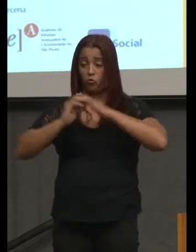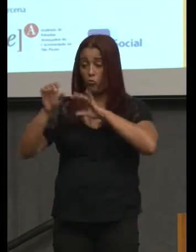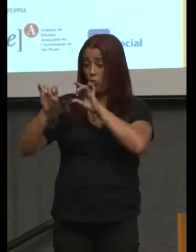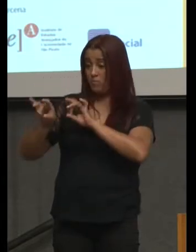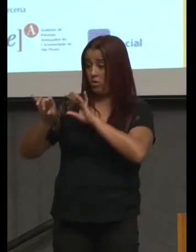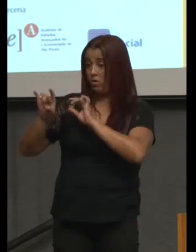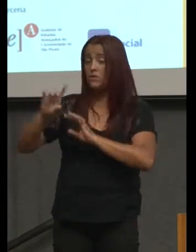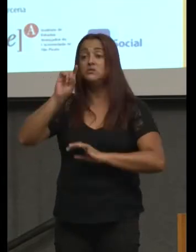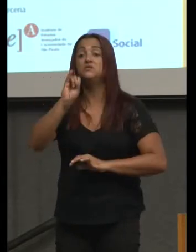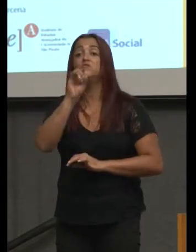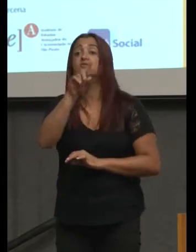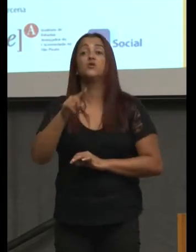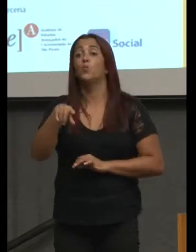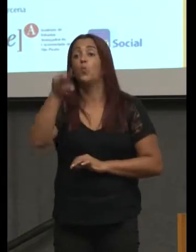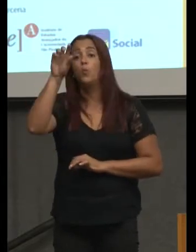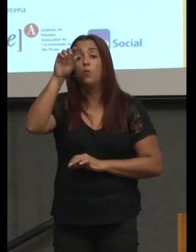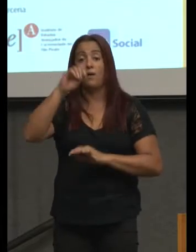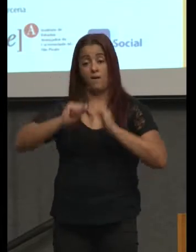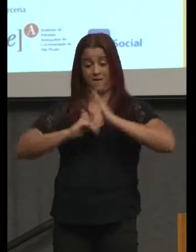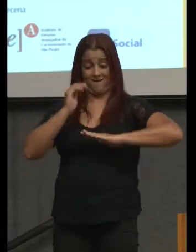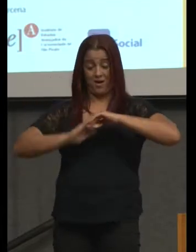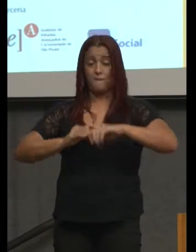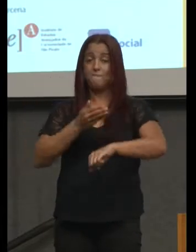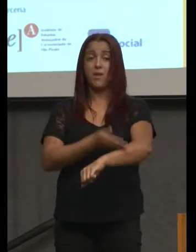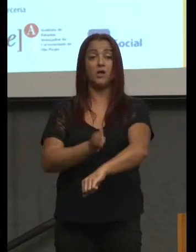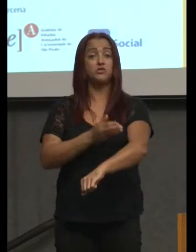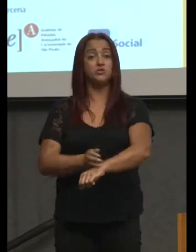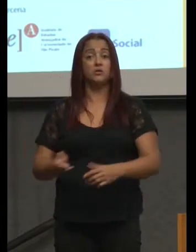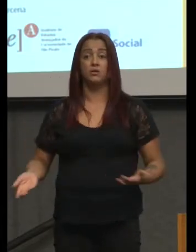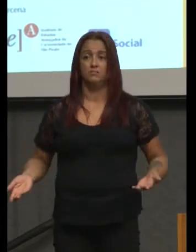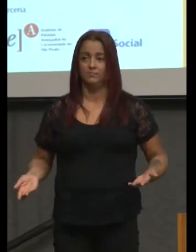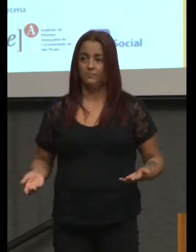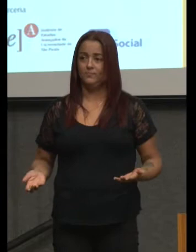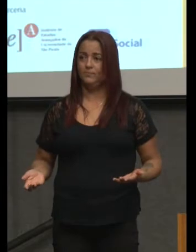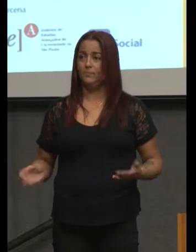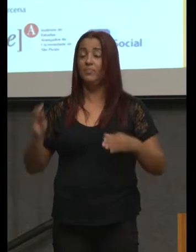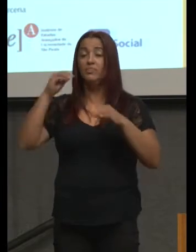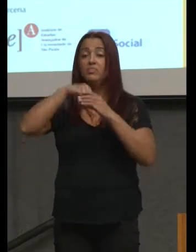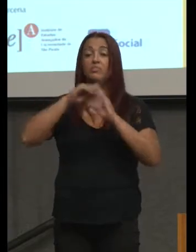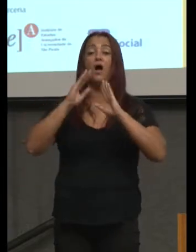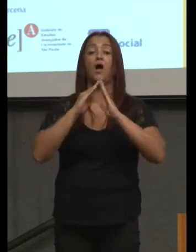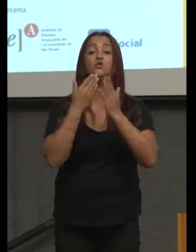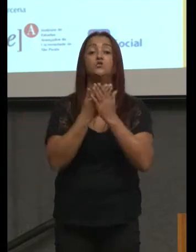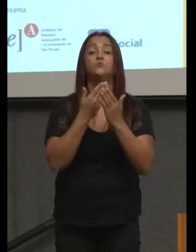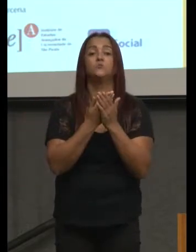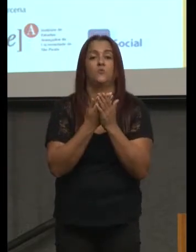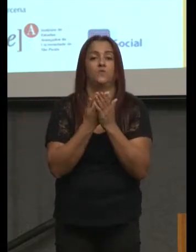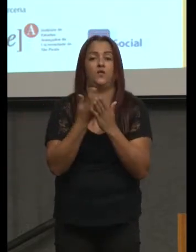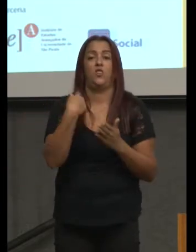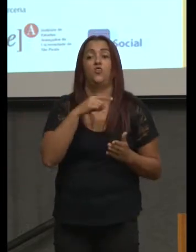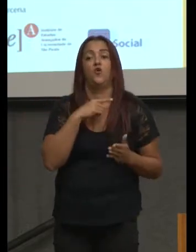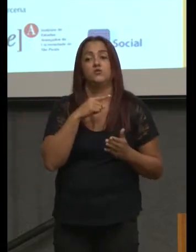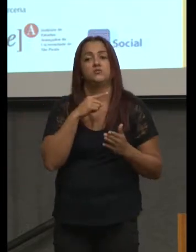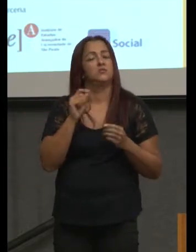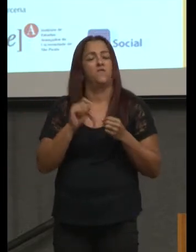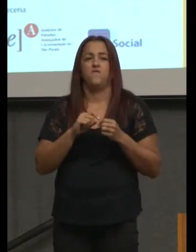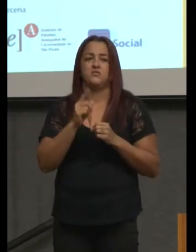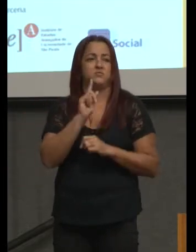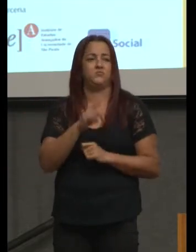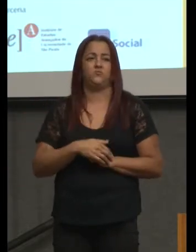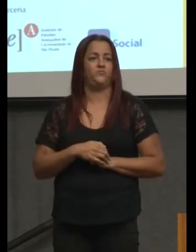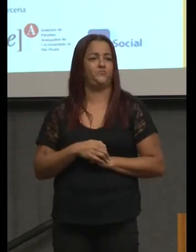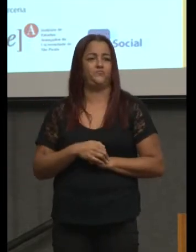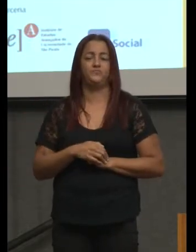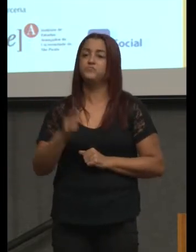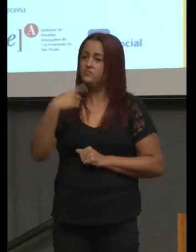E cadê a escola em que a gente exerce a autonomia? A gente precisa botar isso no planejamento,